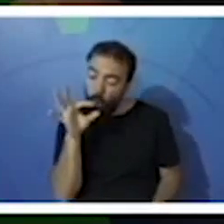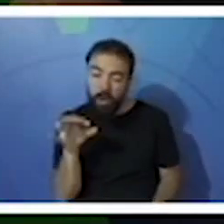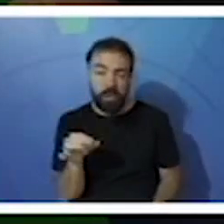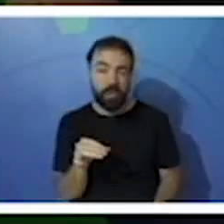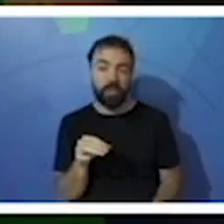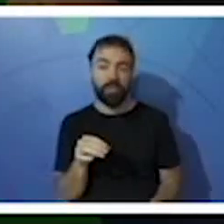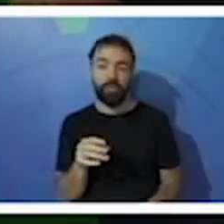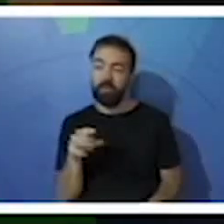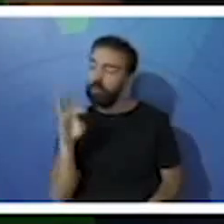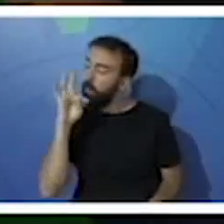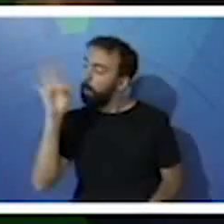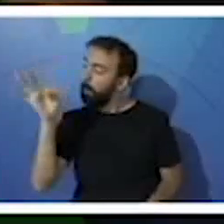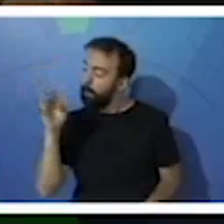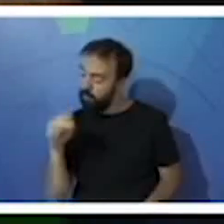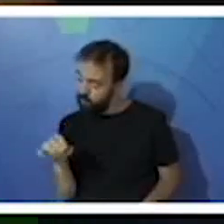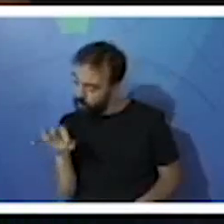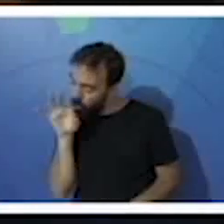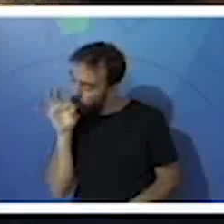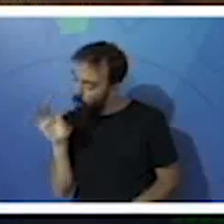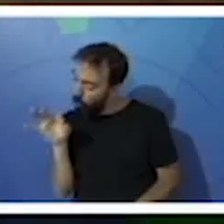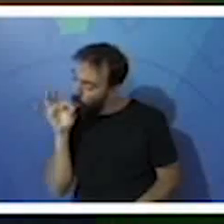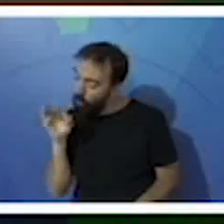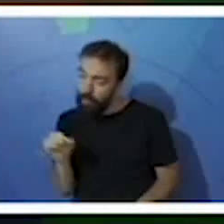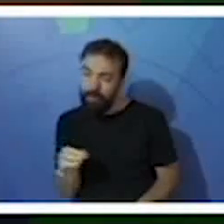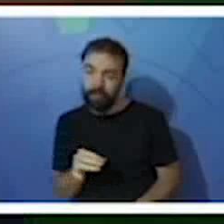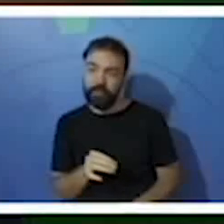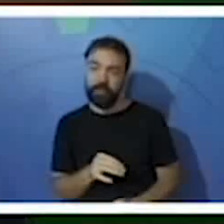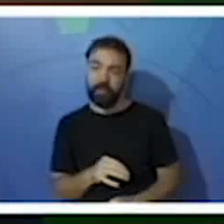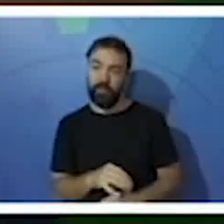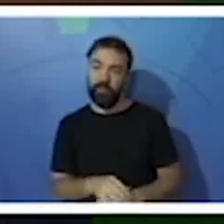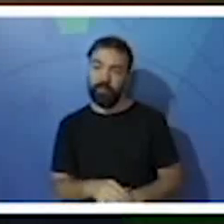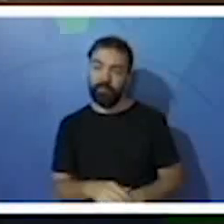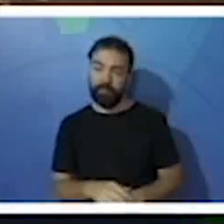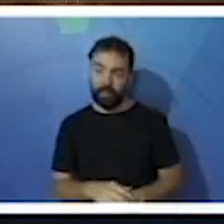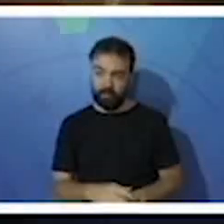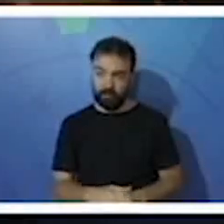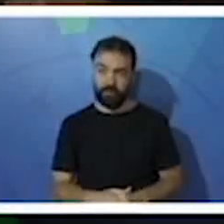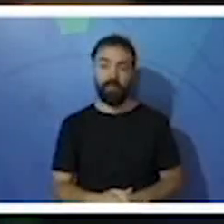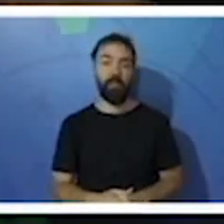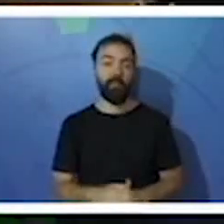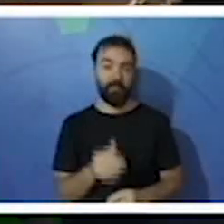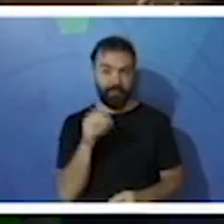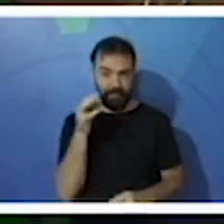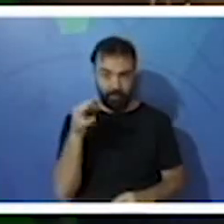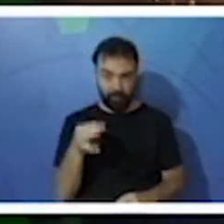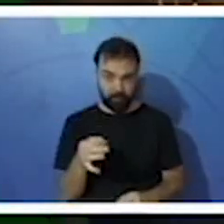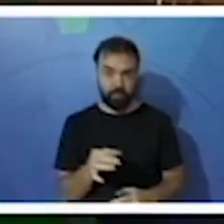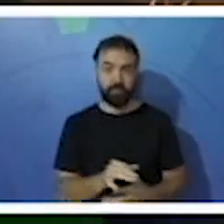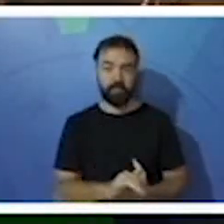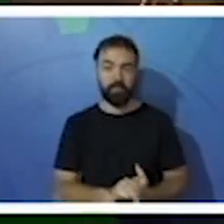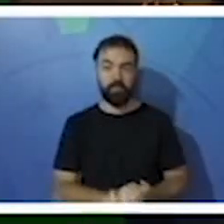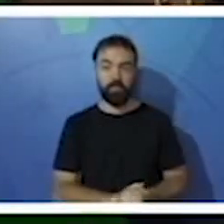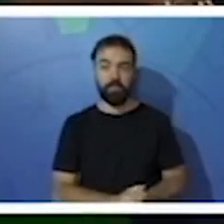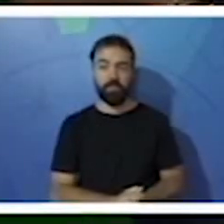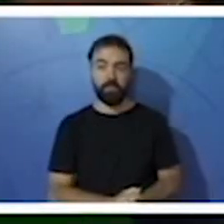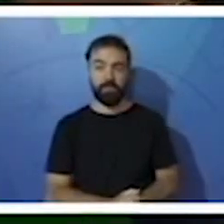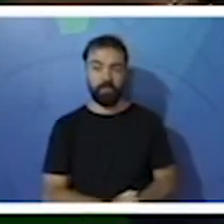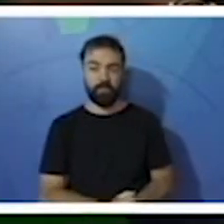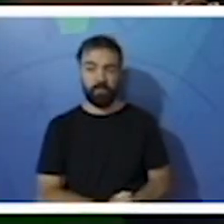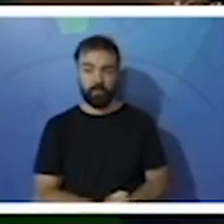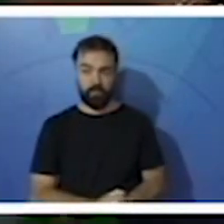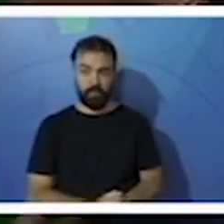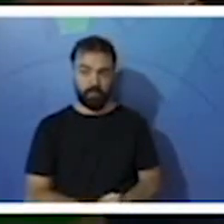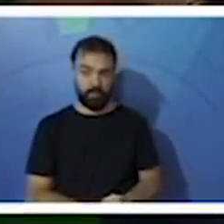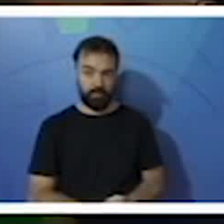flores. Vocês acham que tem a ver a observação deles? Tem, tem muito a ver. Nós vamos ver